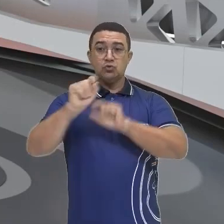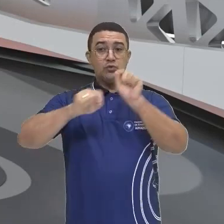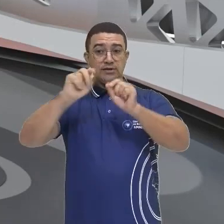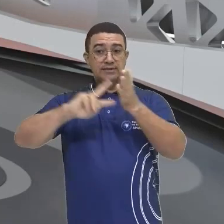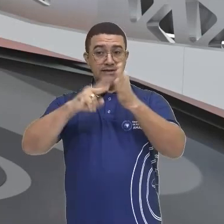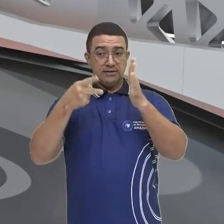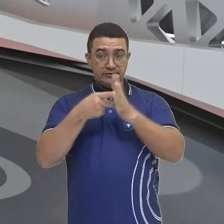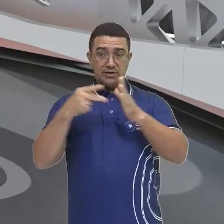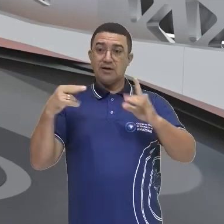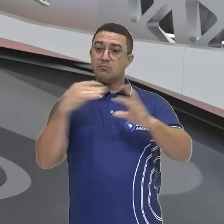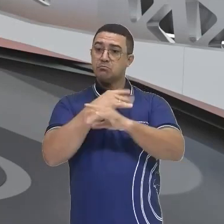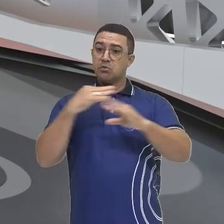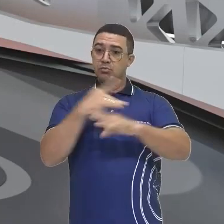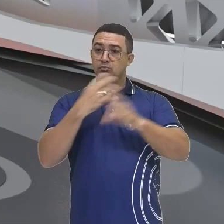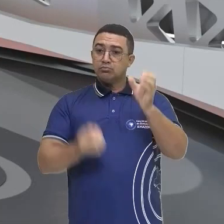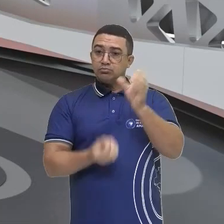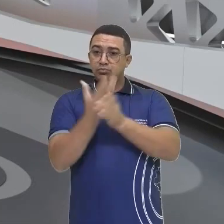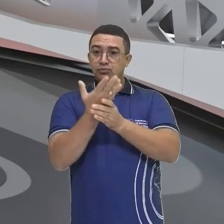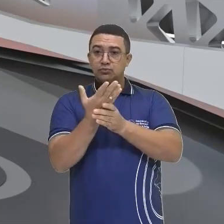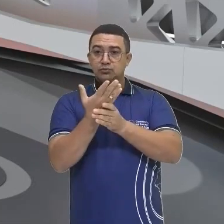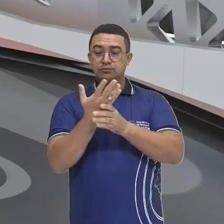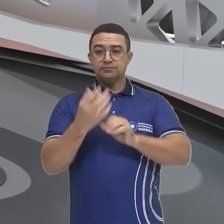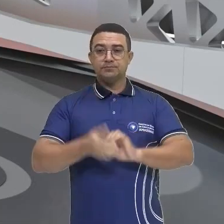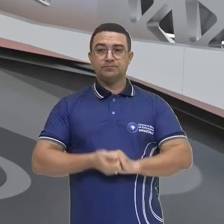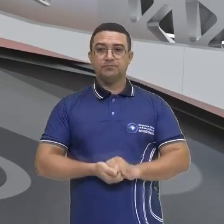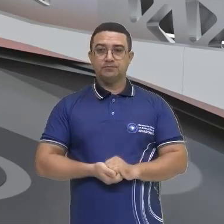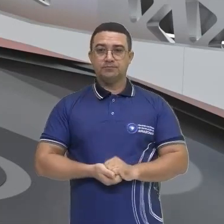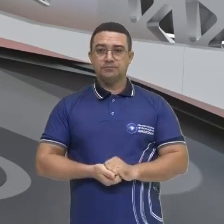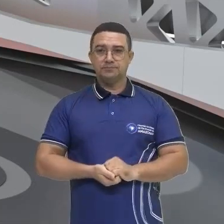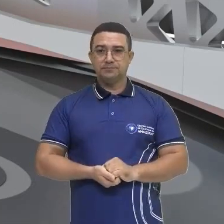urbanização. Então vamos aí assistir.